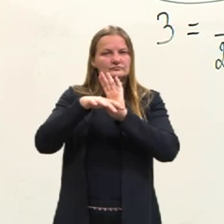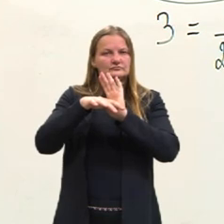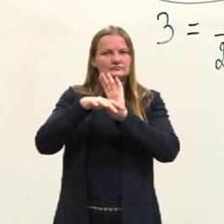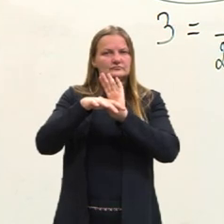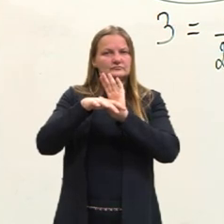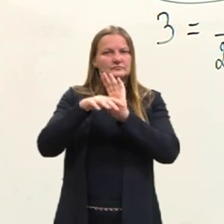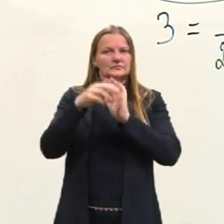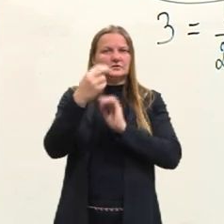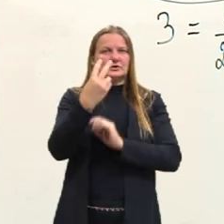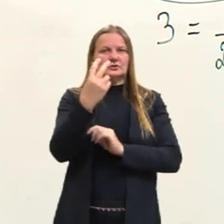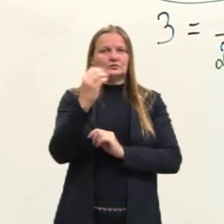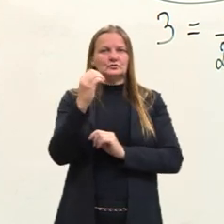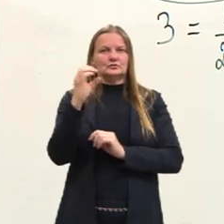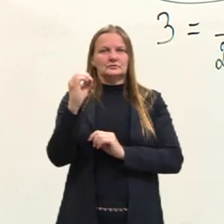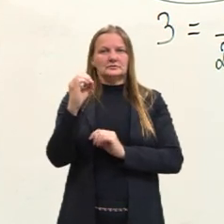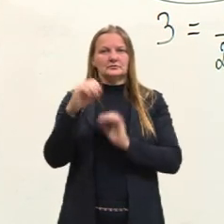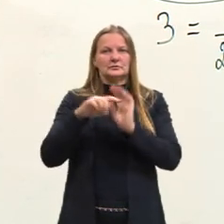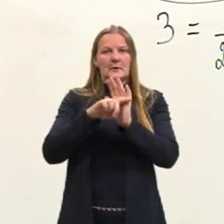é 150.